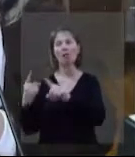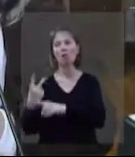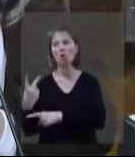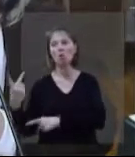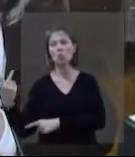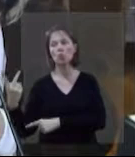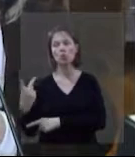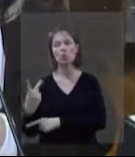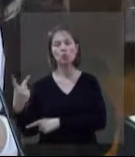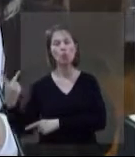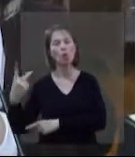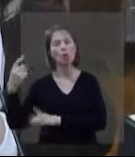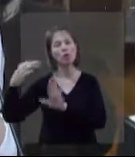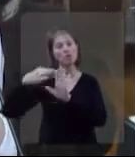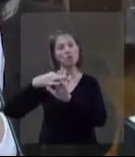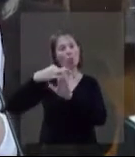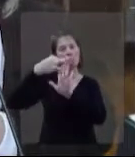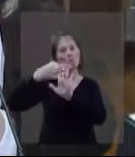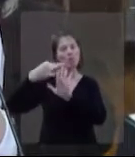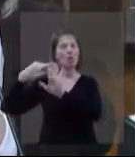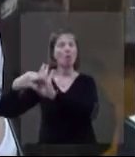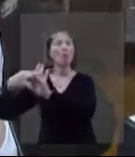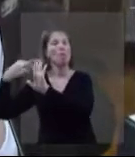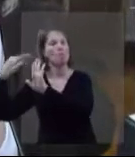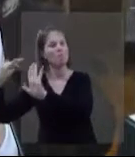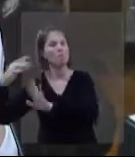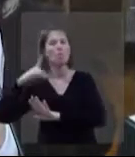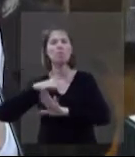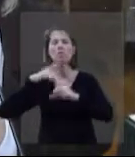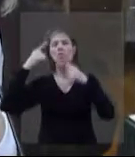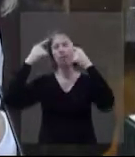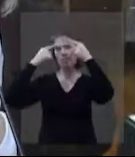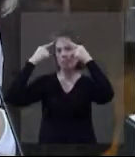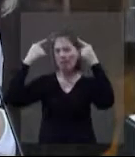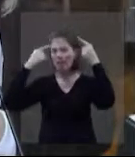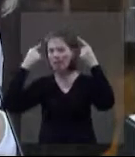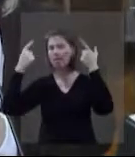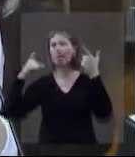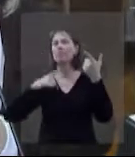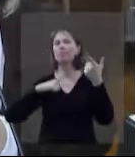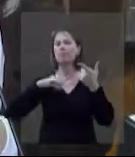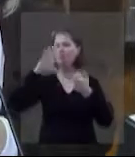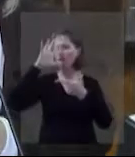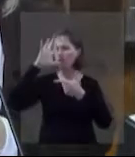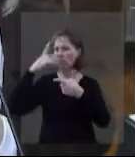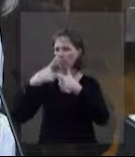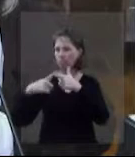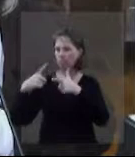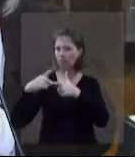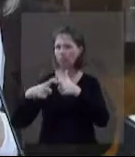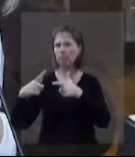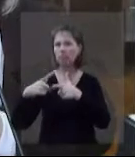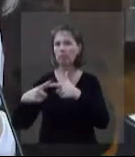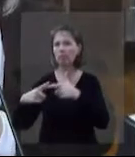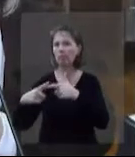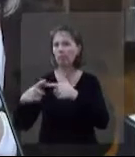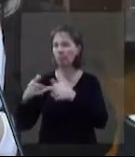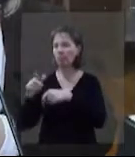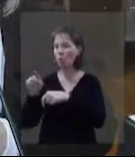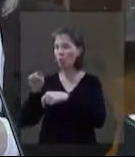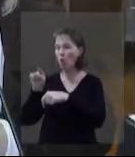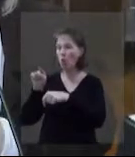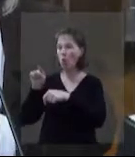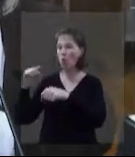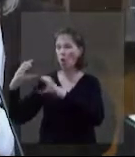a mulher, ela não tem, ela não pensa, não tem boas ideias, não tem boas soluções. Pelo contrário, né? Eu acho que se complementa esse